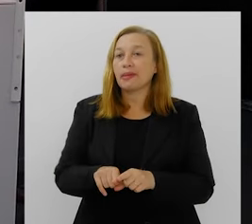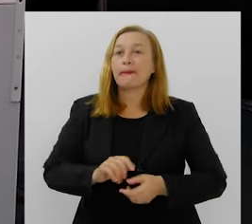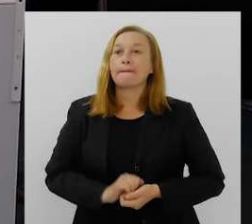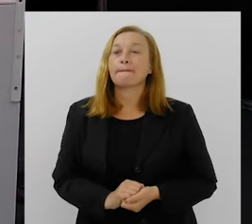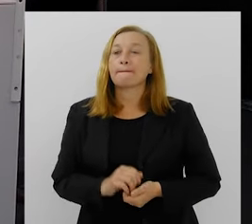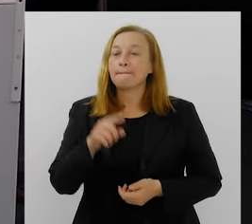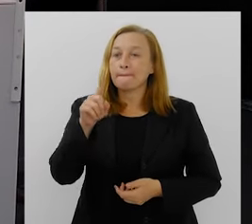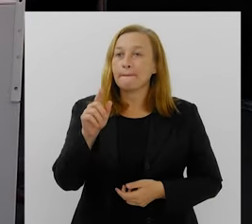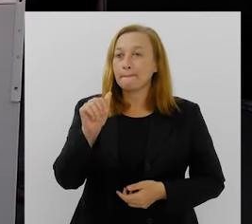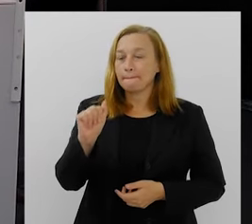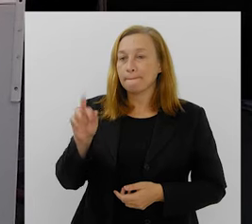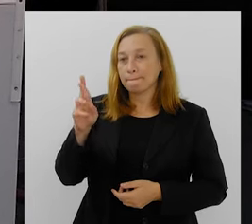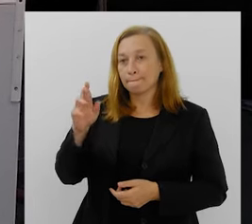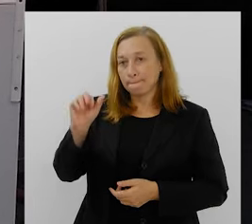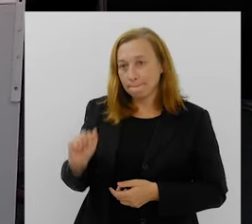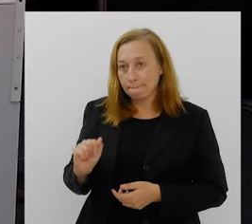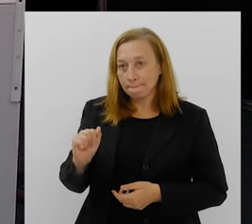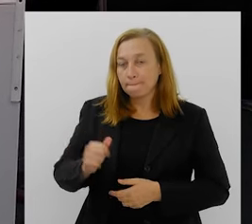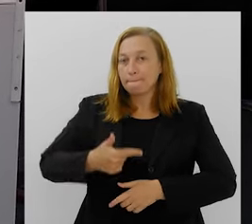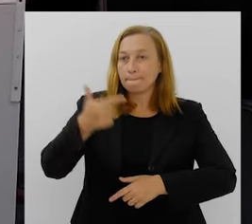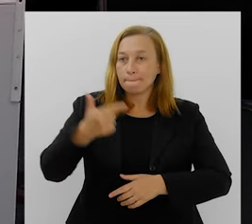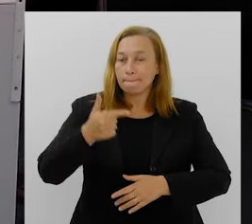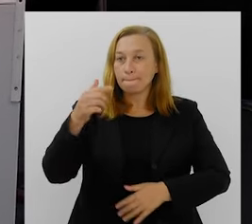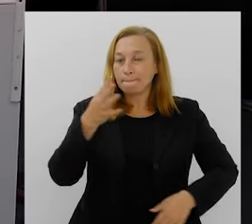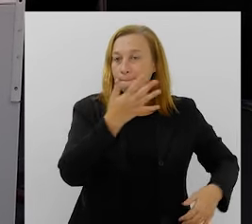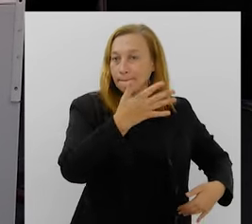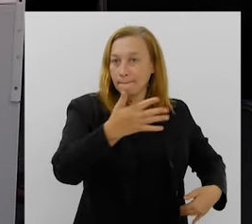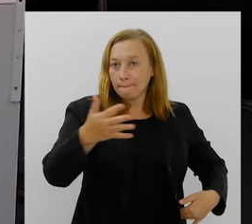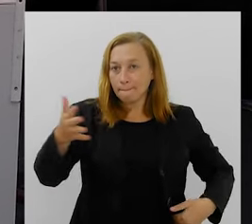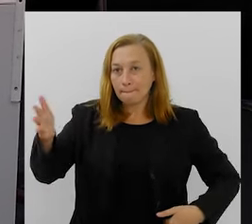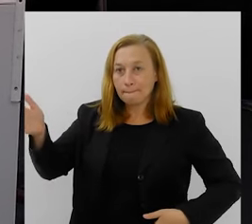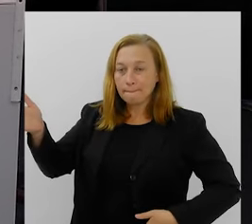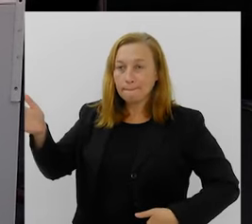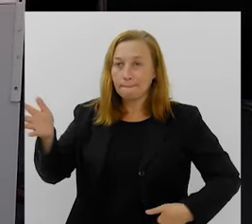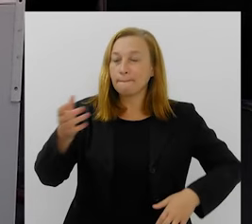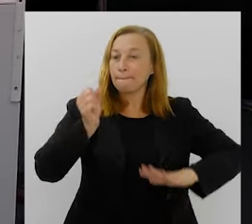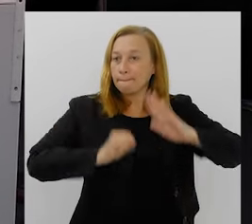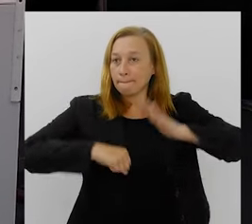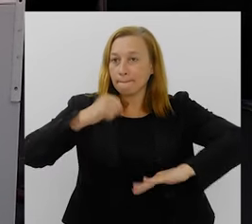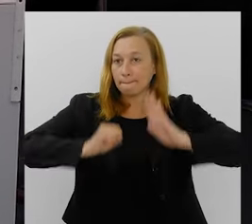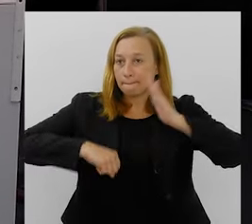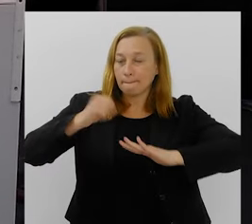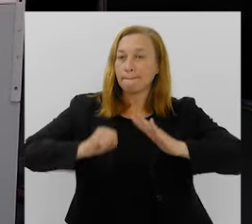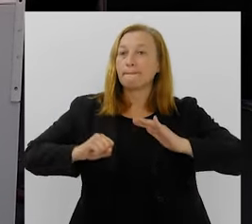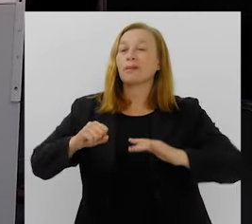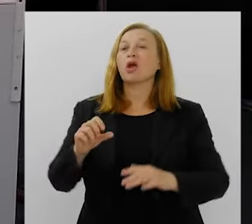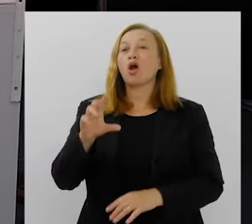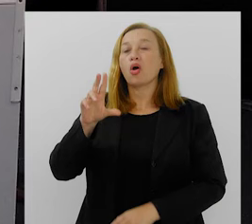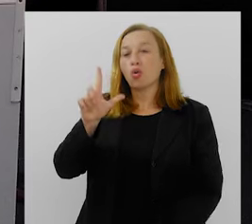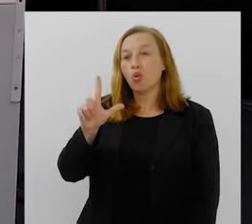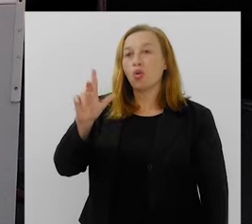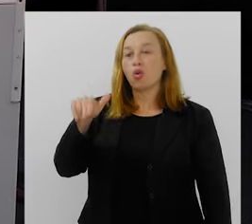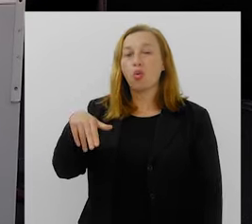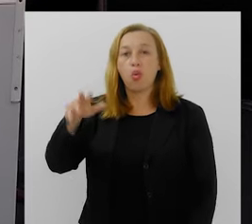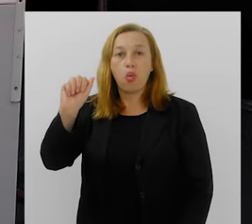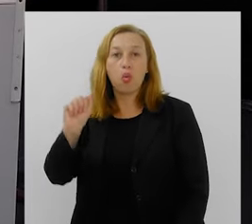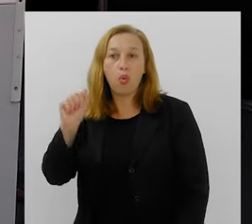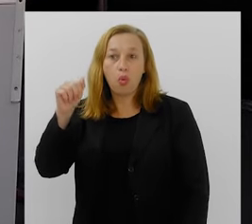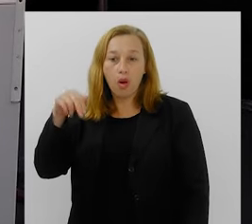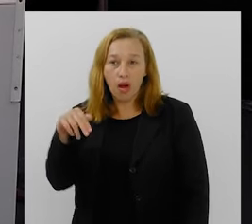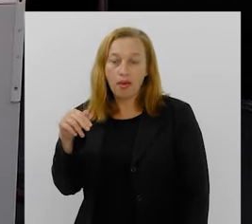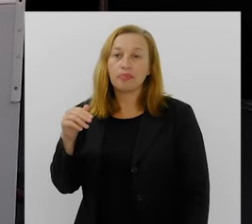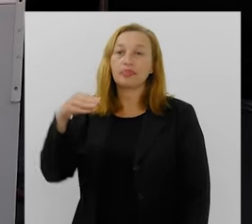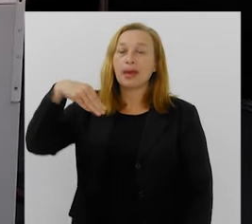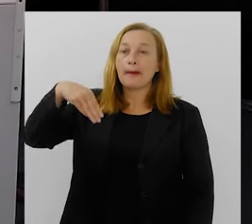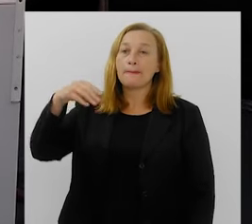E essa aí é a Bárbara. Atualmente, ela é a segunda porta-bandeira do Salgueiro. Luan, mestre sala, que foi do Aprendizes e também foi segundo